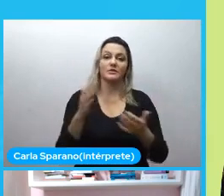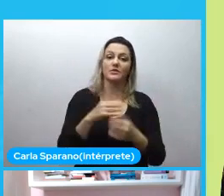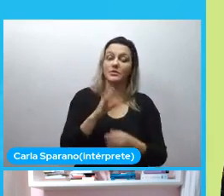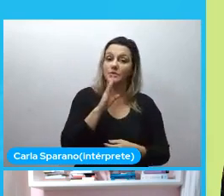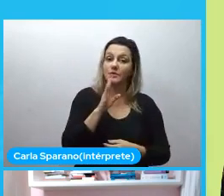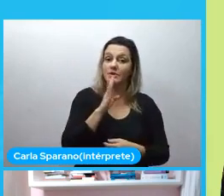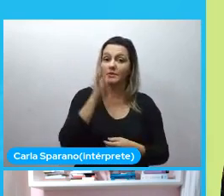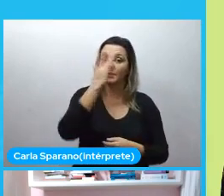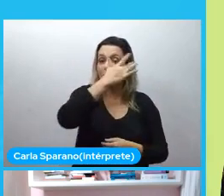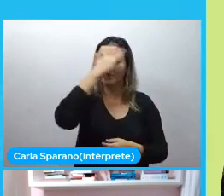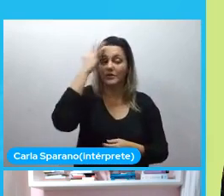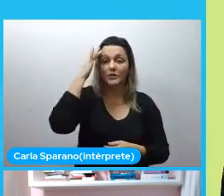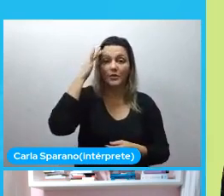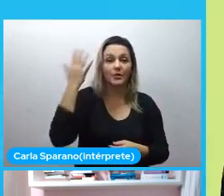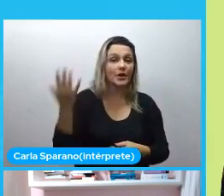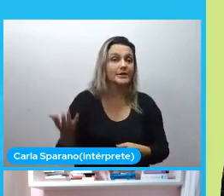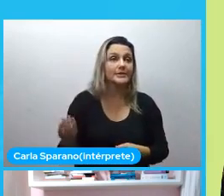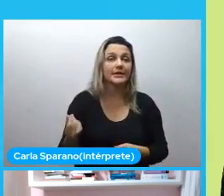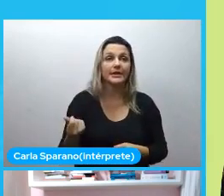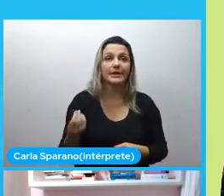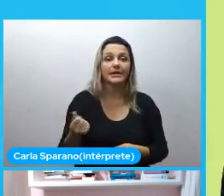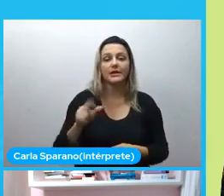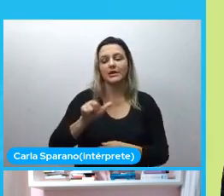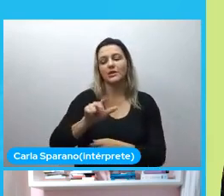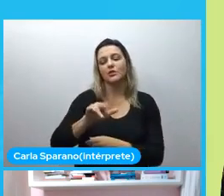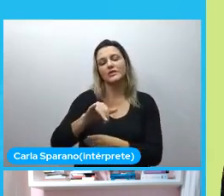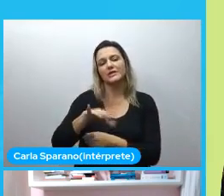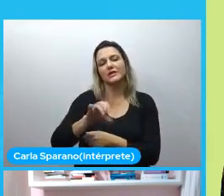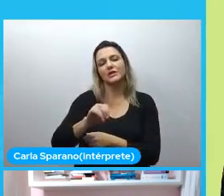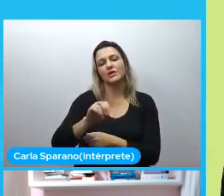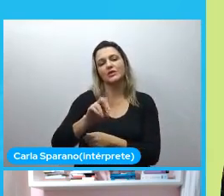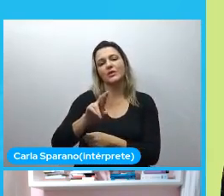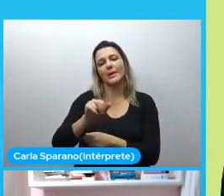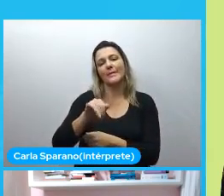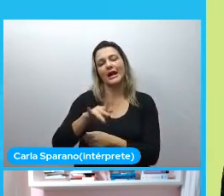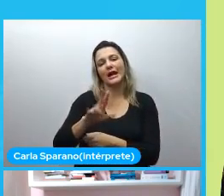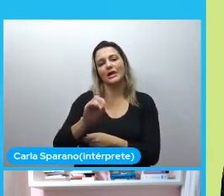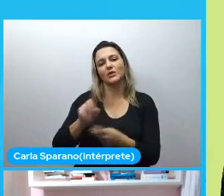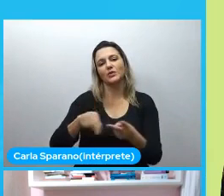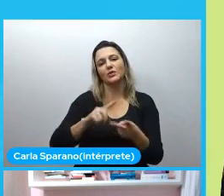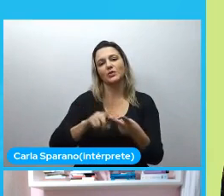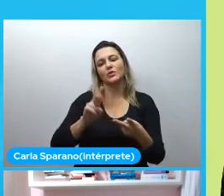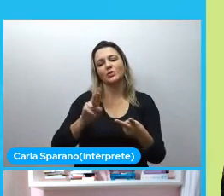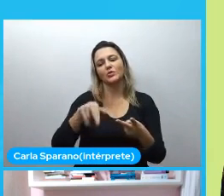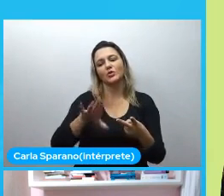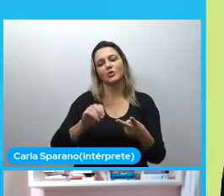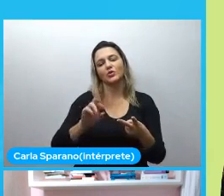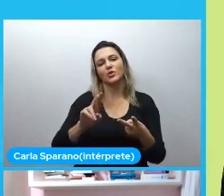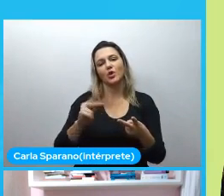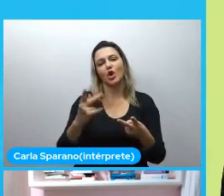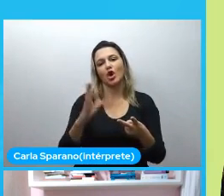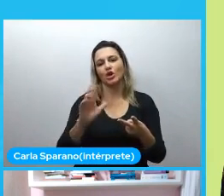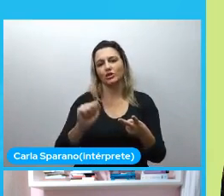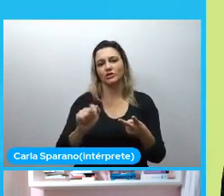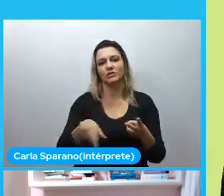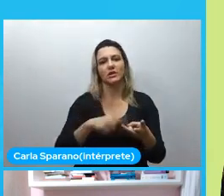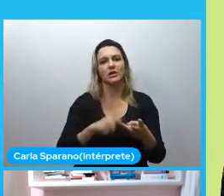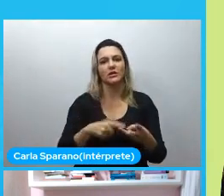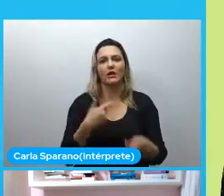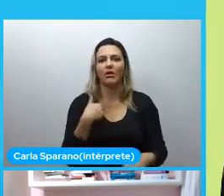como o Luciano Ramalho, como o Bruno Rocha. E que a gente começou a ficar muito encantada.